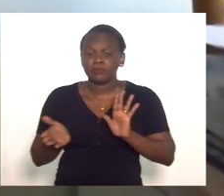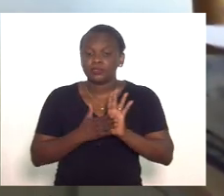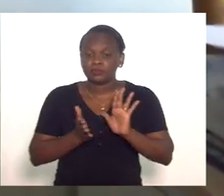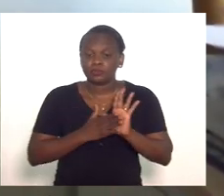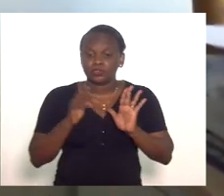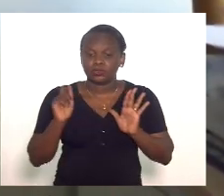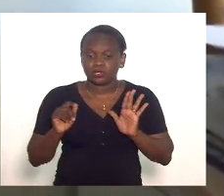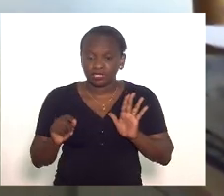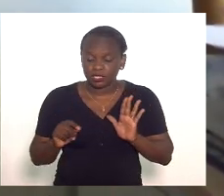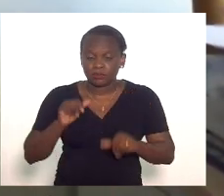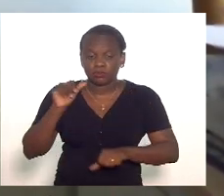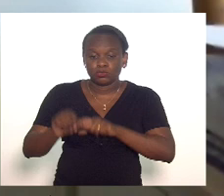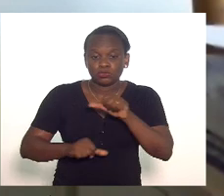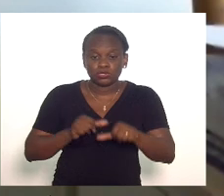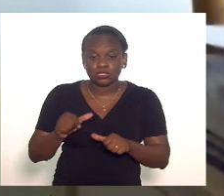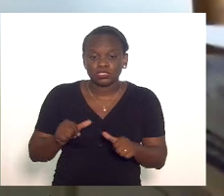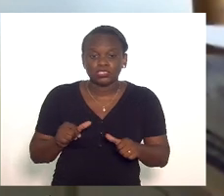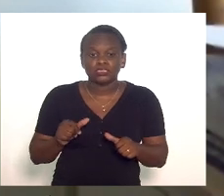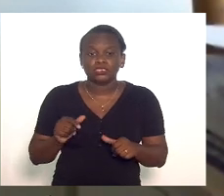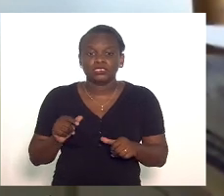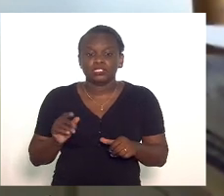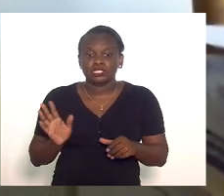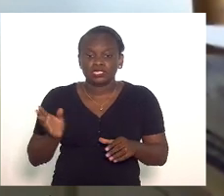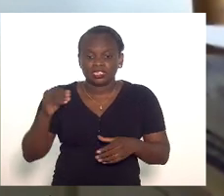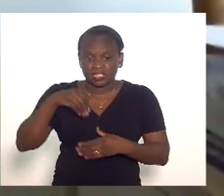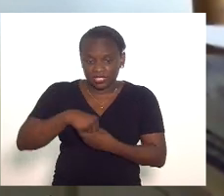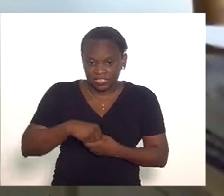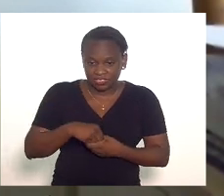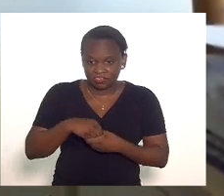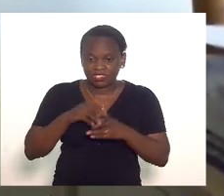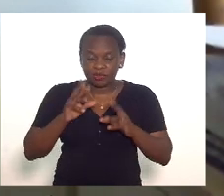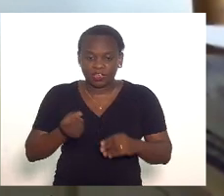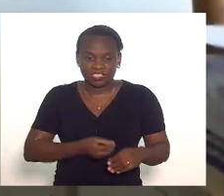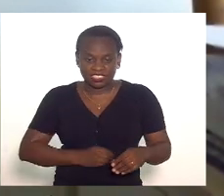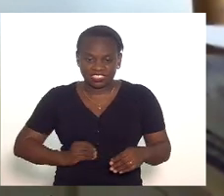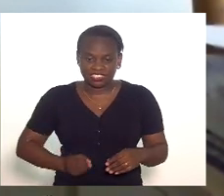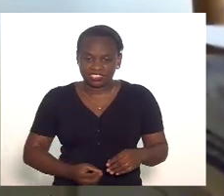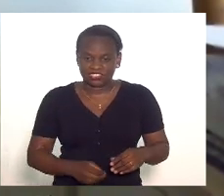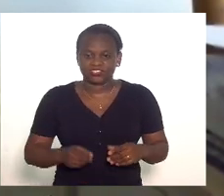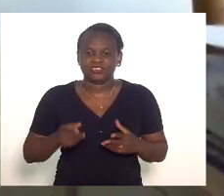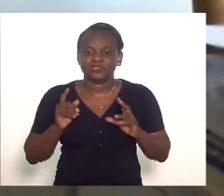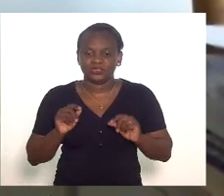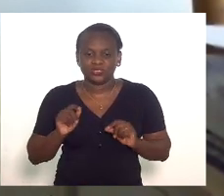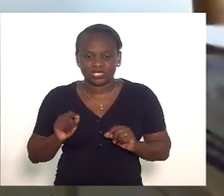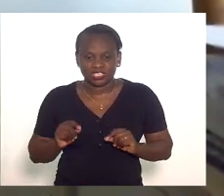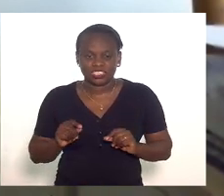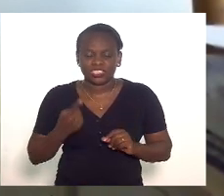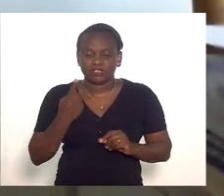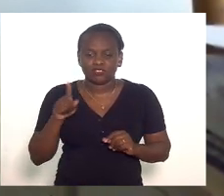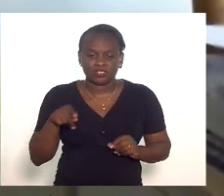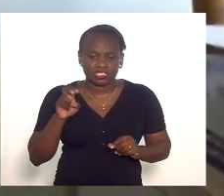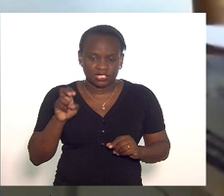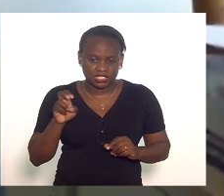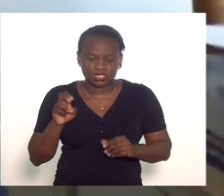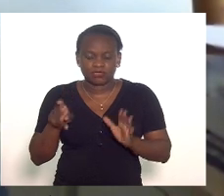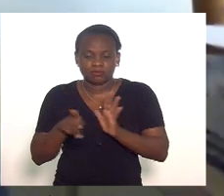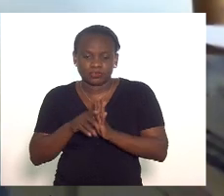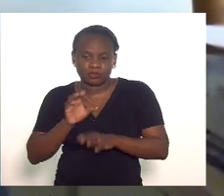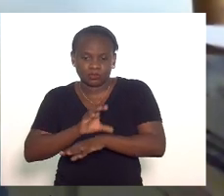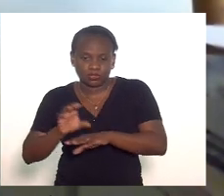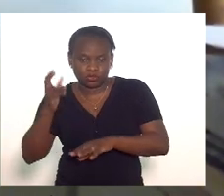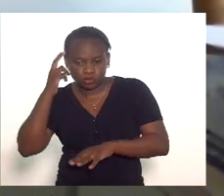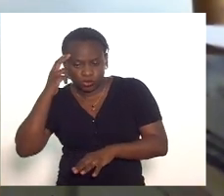uma modificação intestinal isto é um e meio vai para a cultura